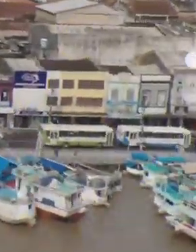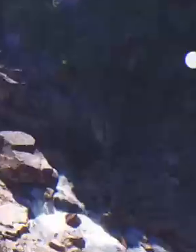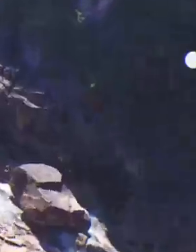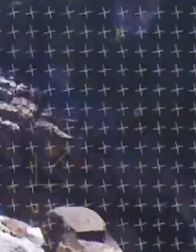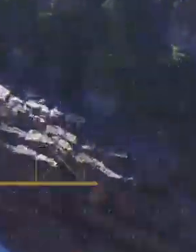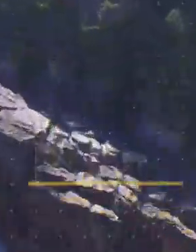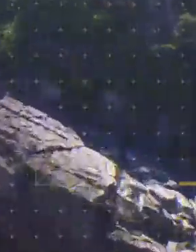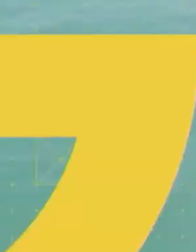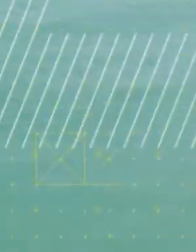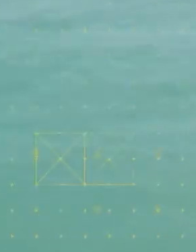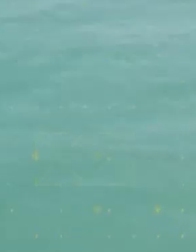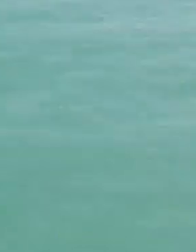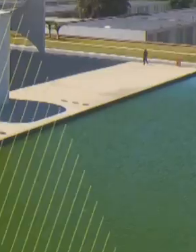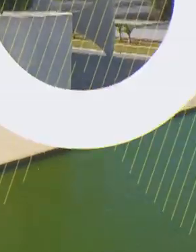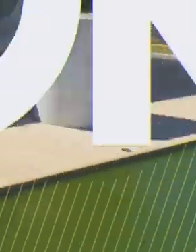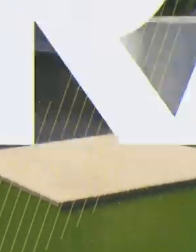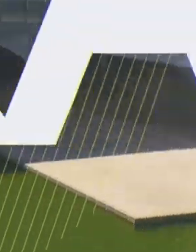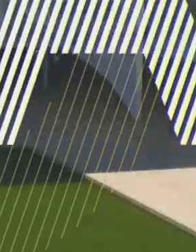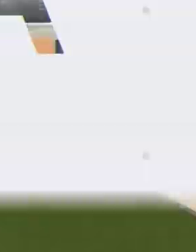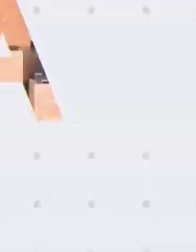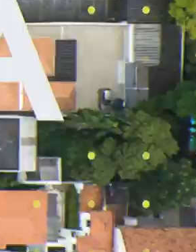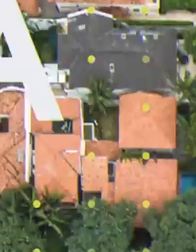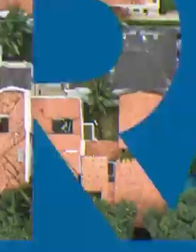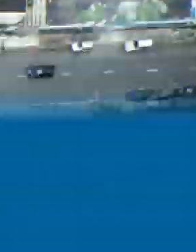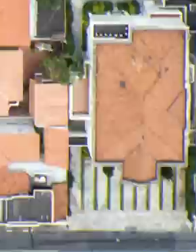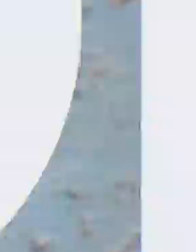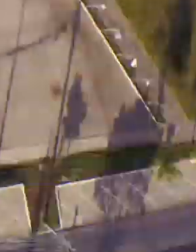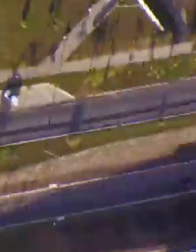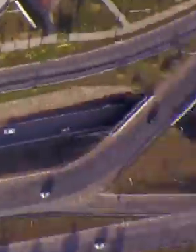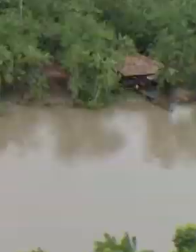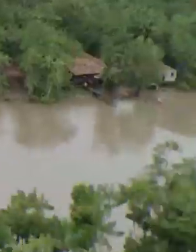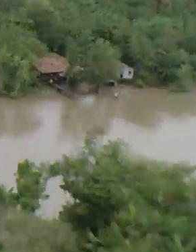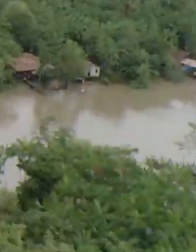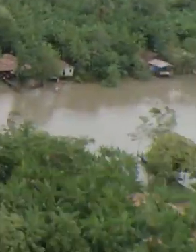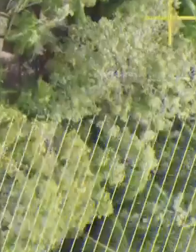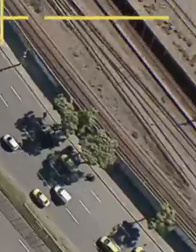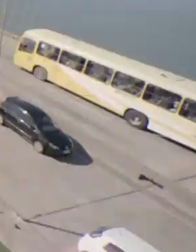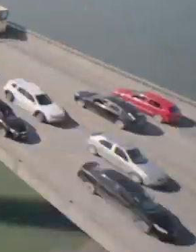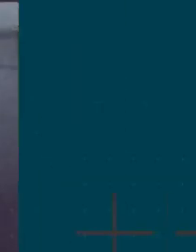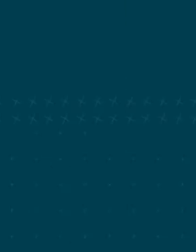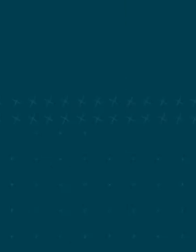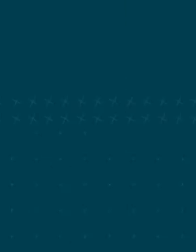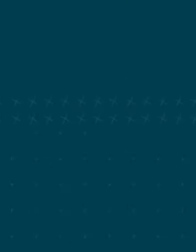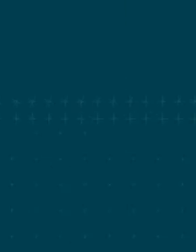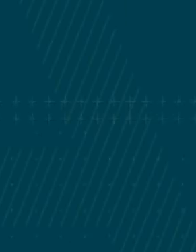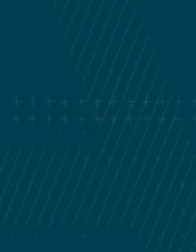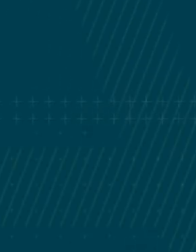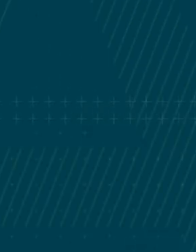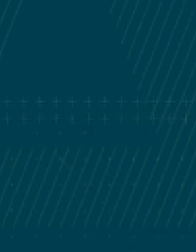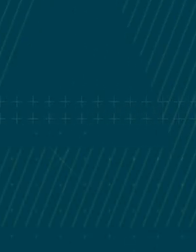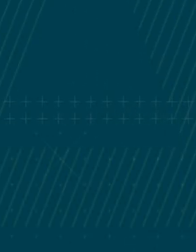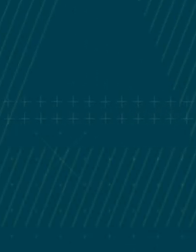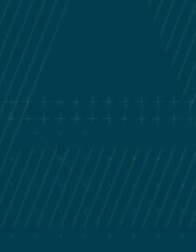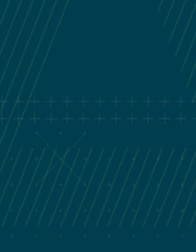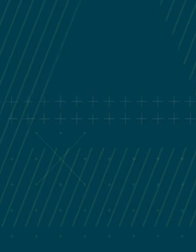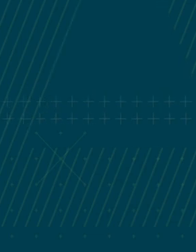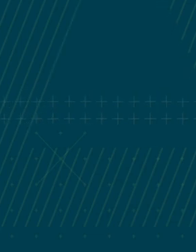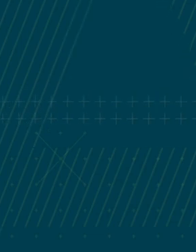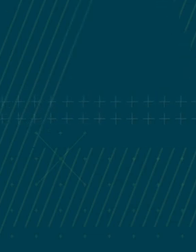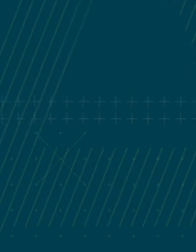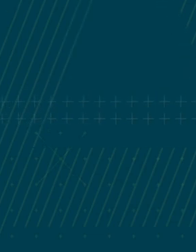Coelho Legendas por Quintena